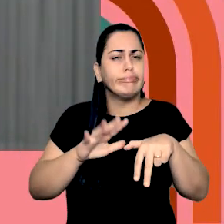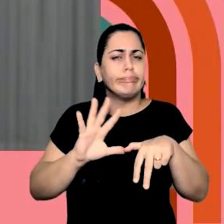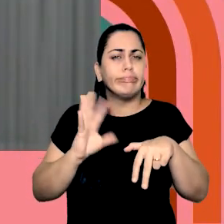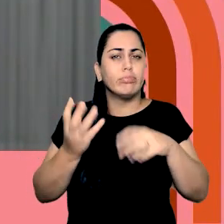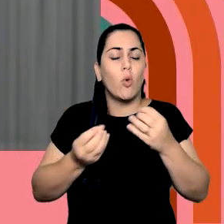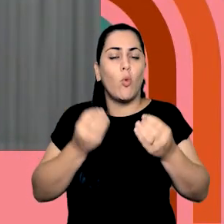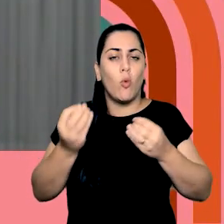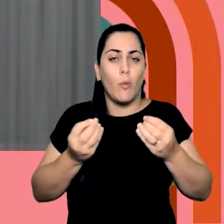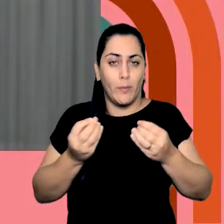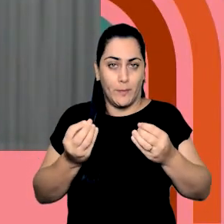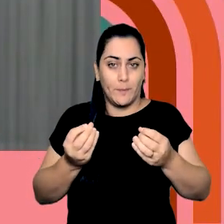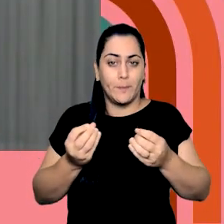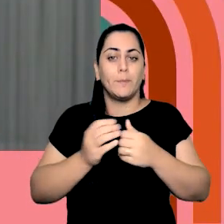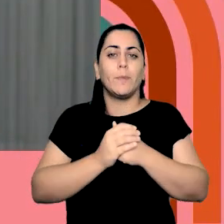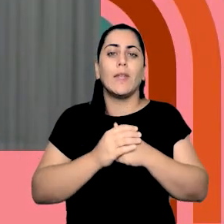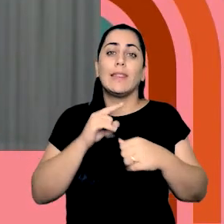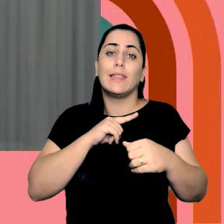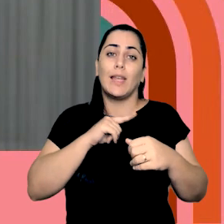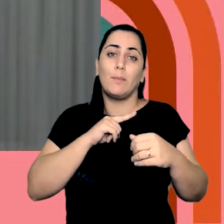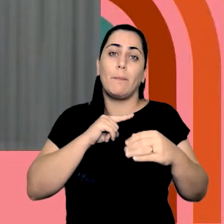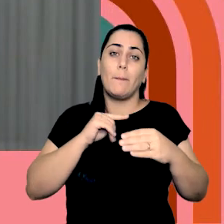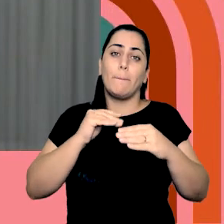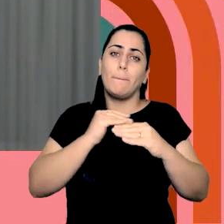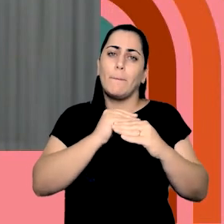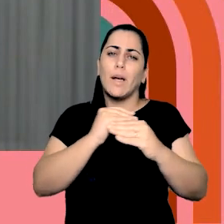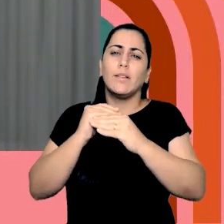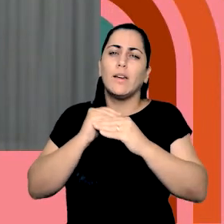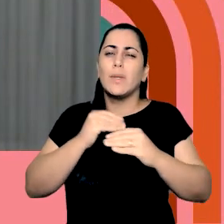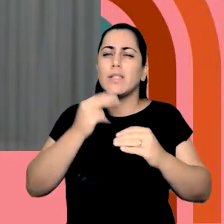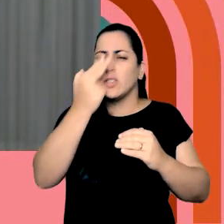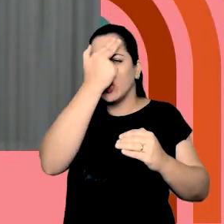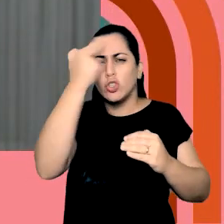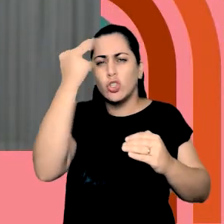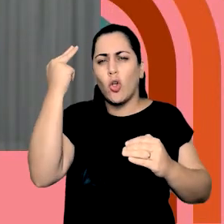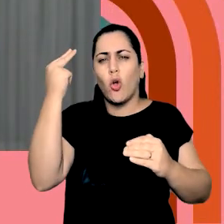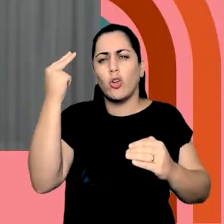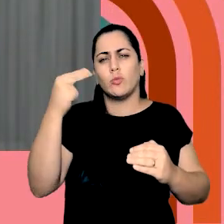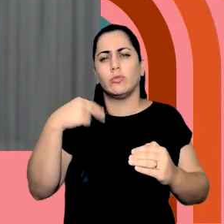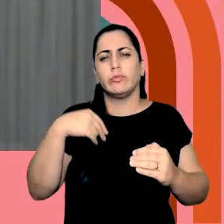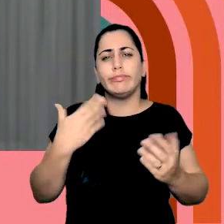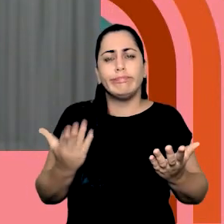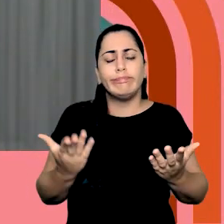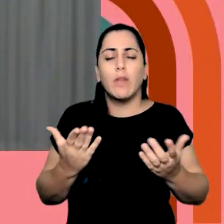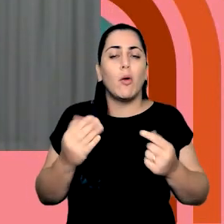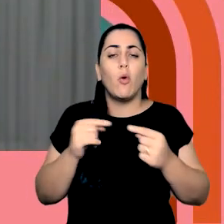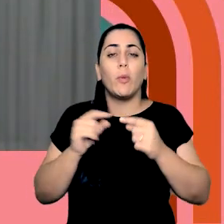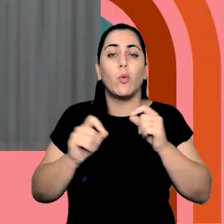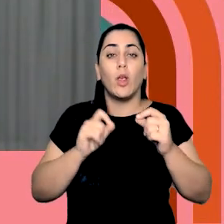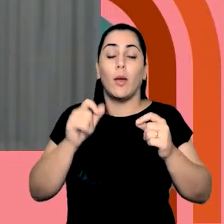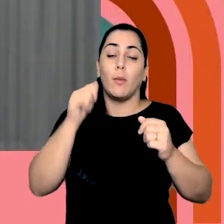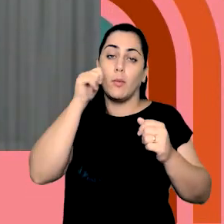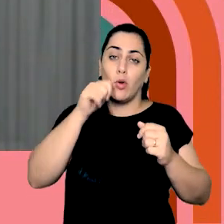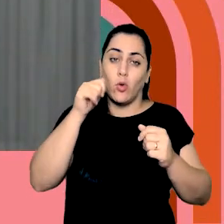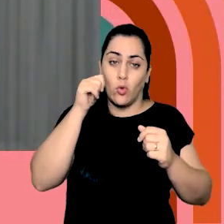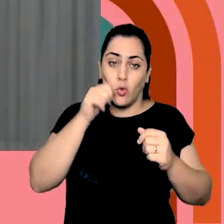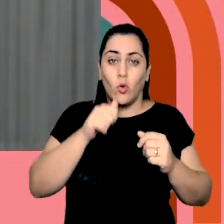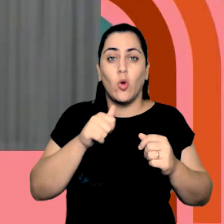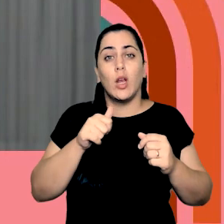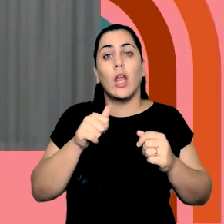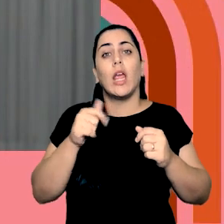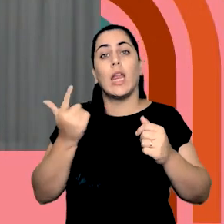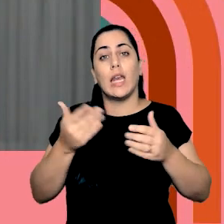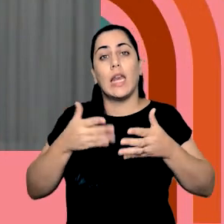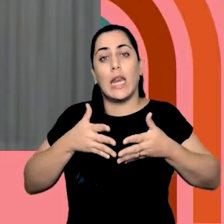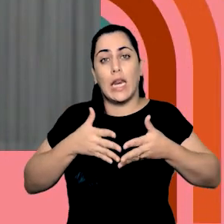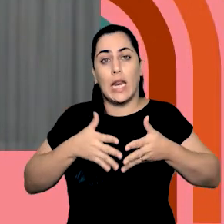gênero, elas estabelecem um padrão, um estereótipo. Um estereótipo segundo o qual mulher é uma pessoa que